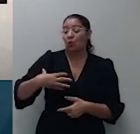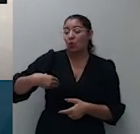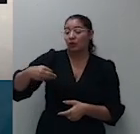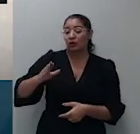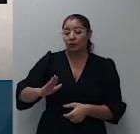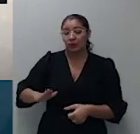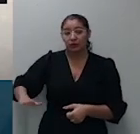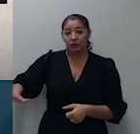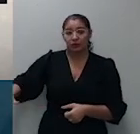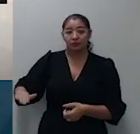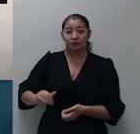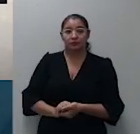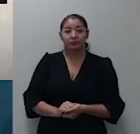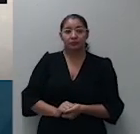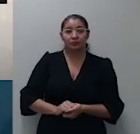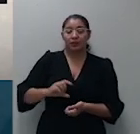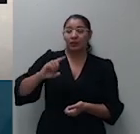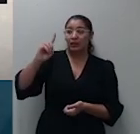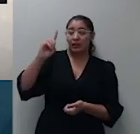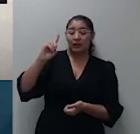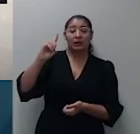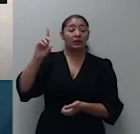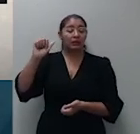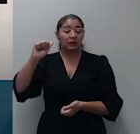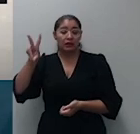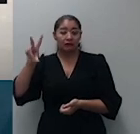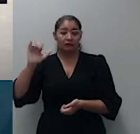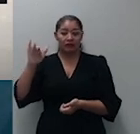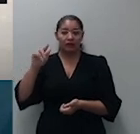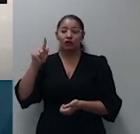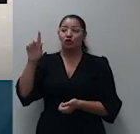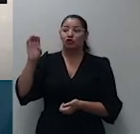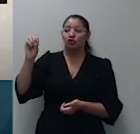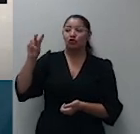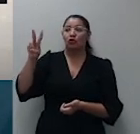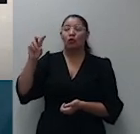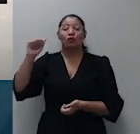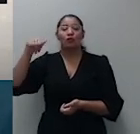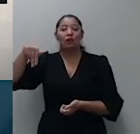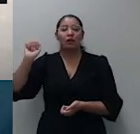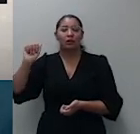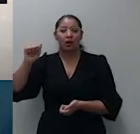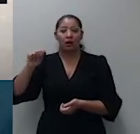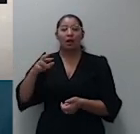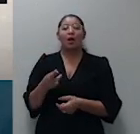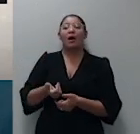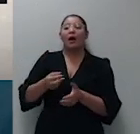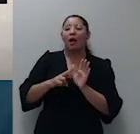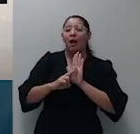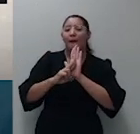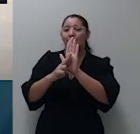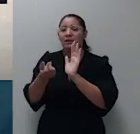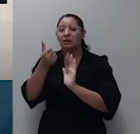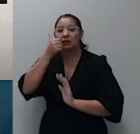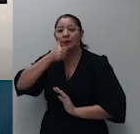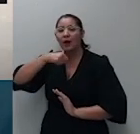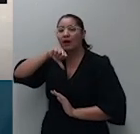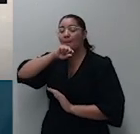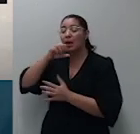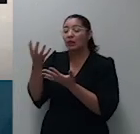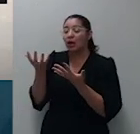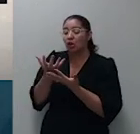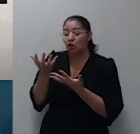e Giovanna Iolanda representados por sua genitora facultando aos interessados o acesso à via